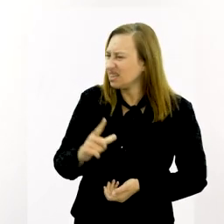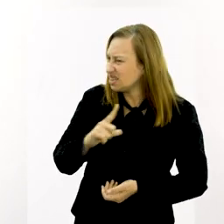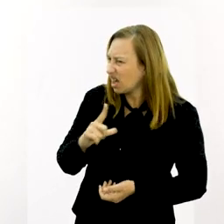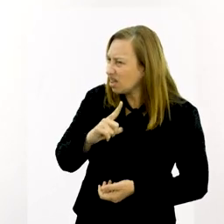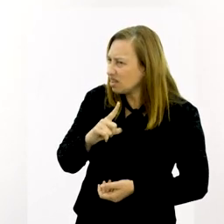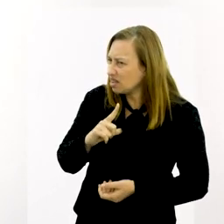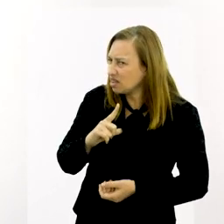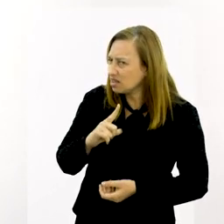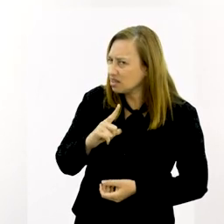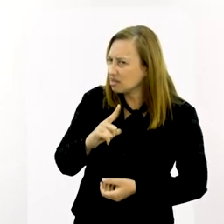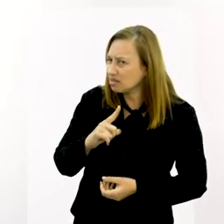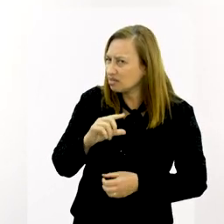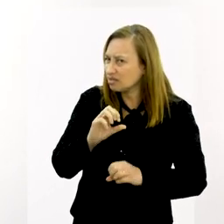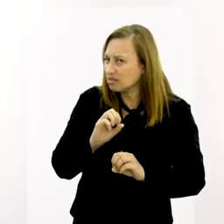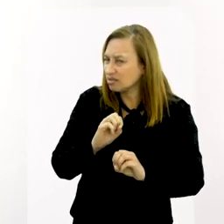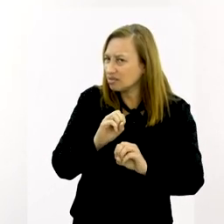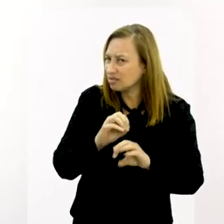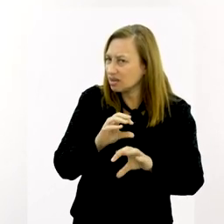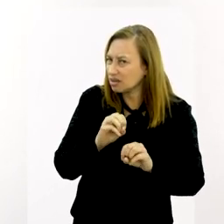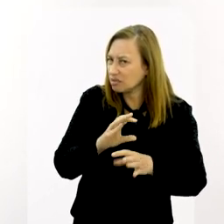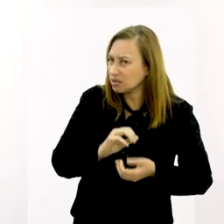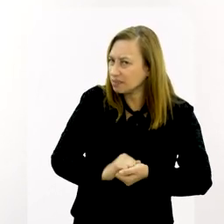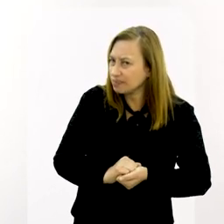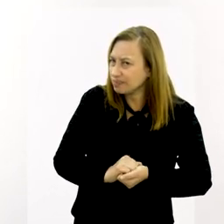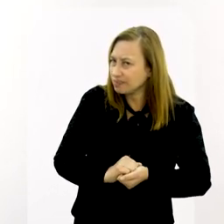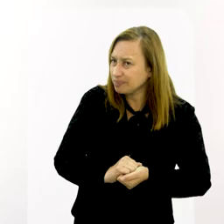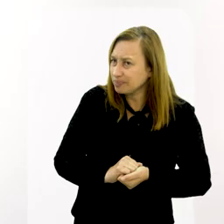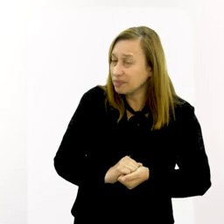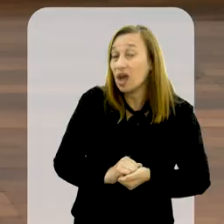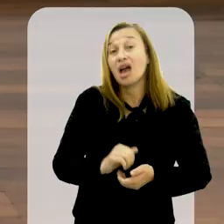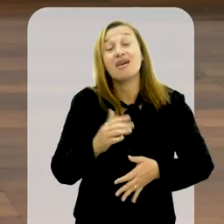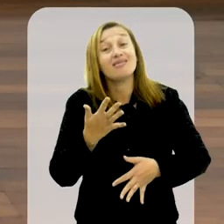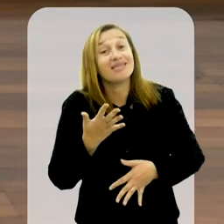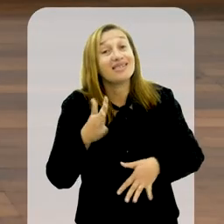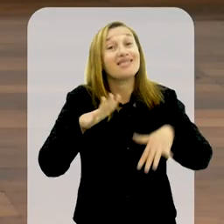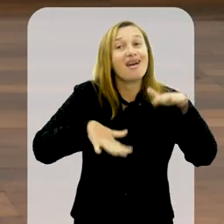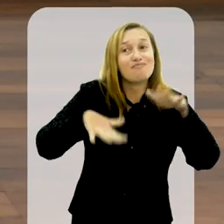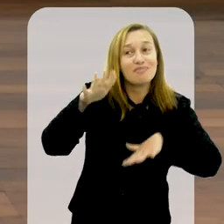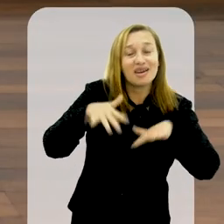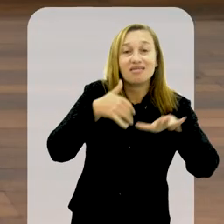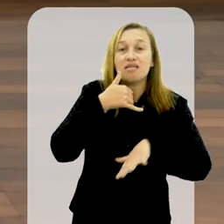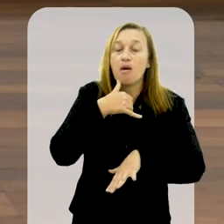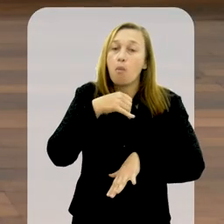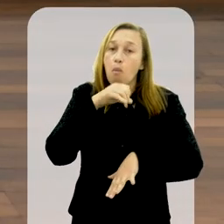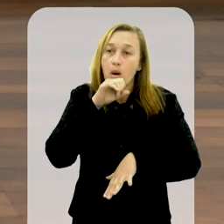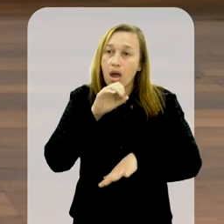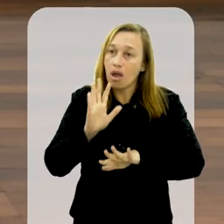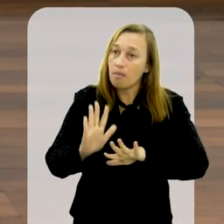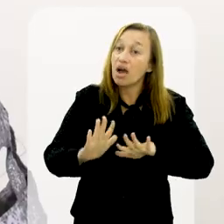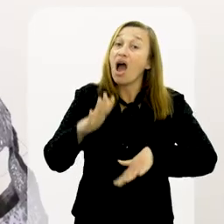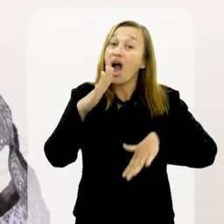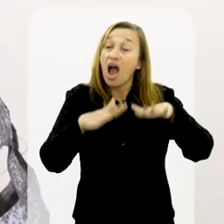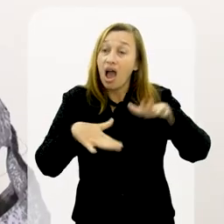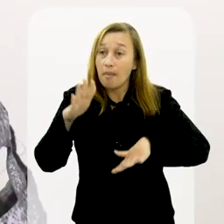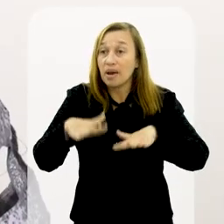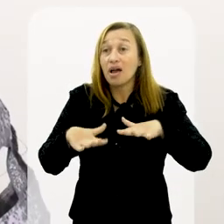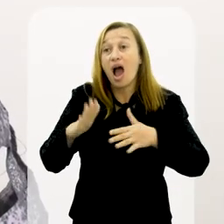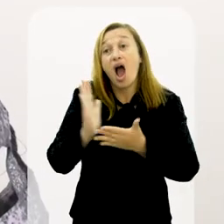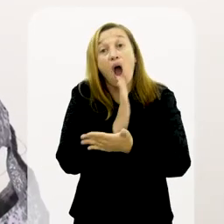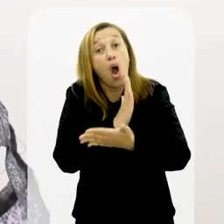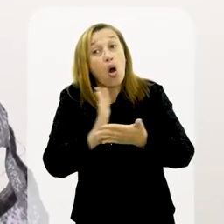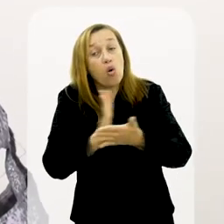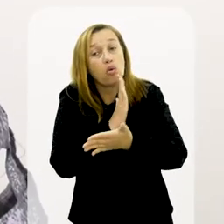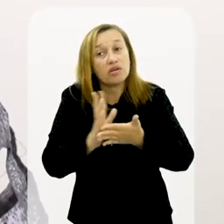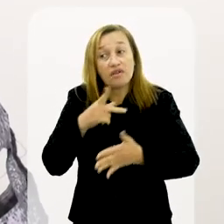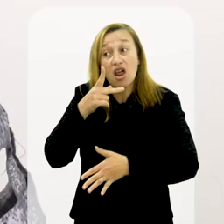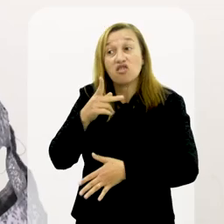Ainda tem isso no teu centro? Olha só, isso vai de mãe para mãe. Mas algumas usam essa